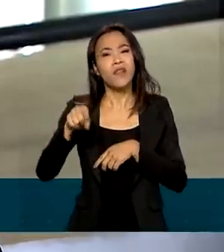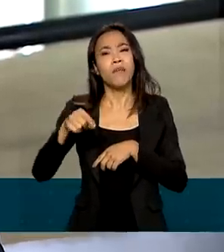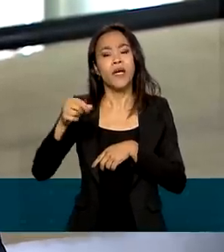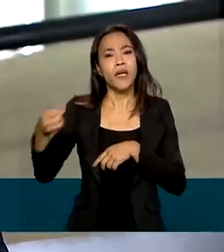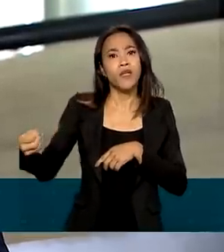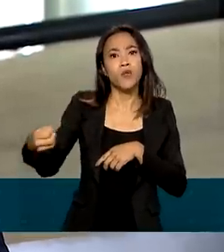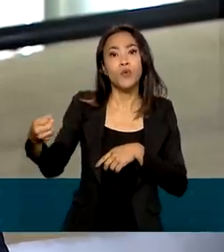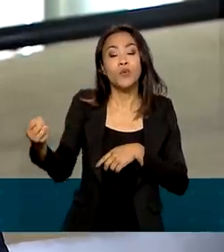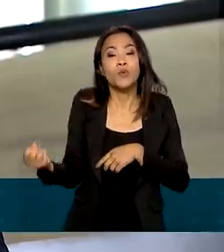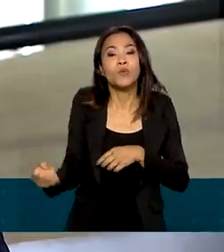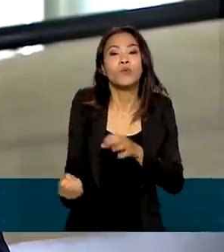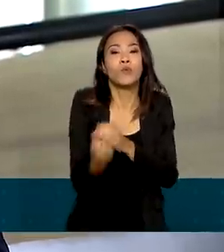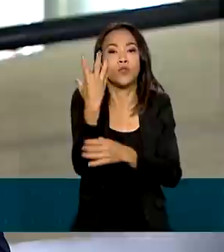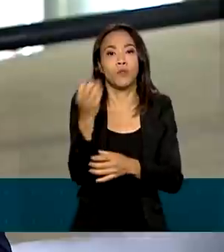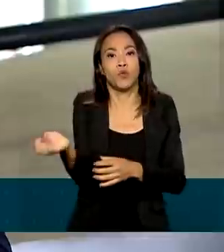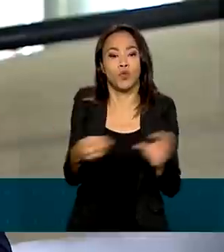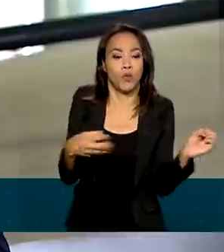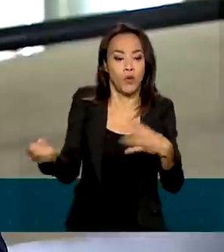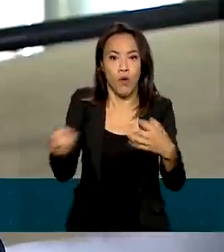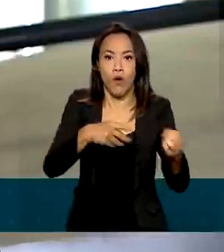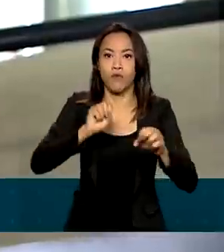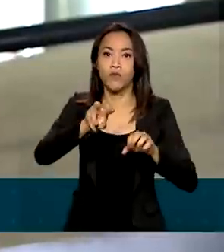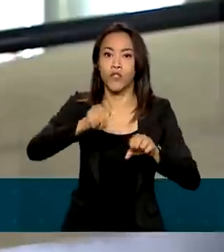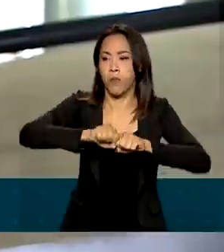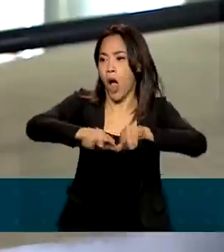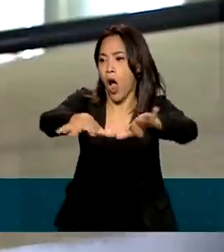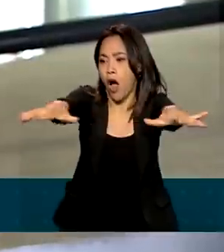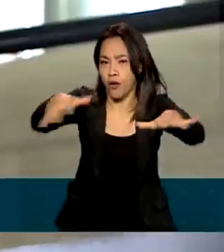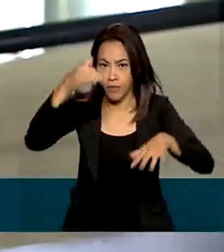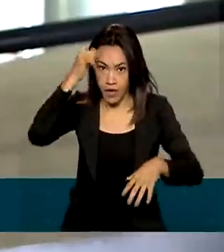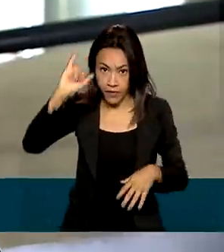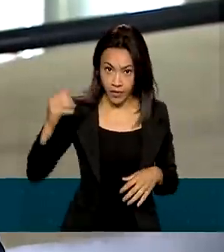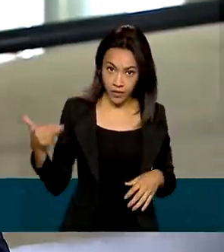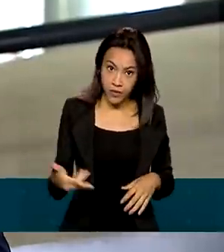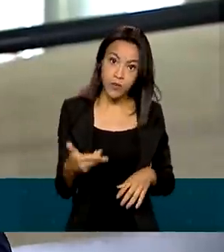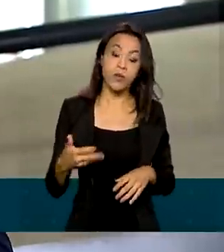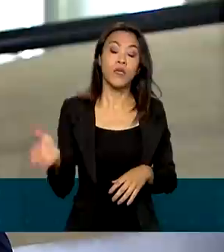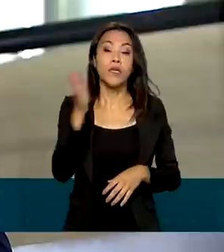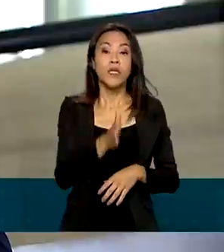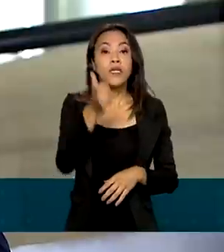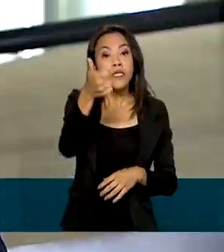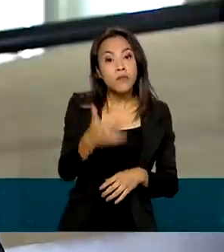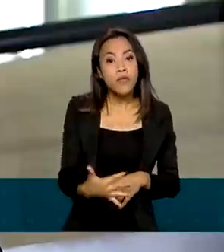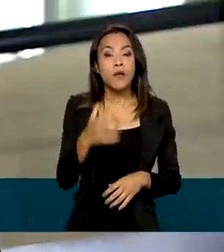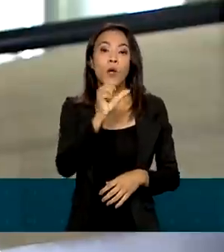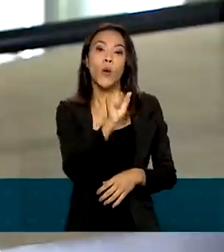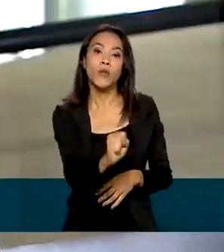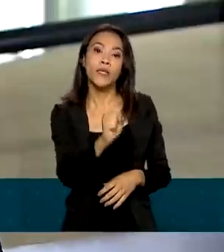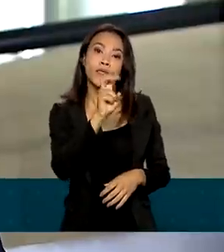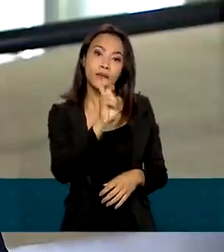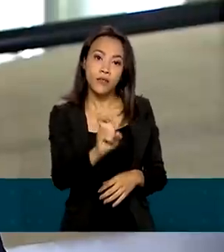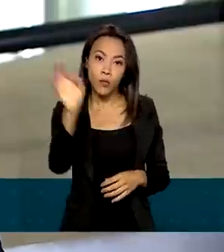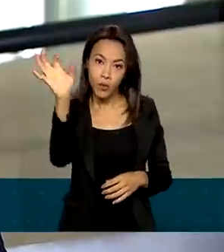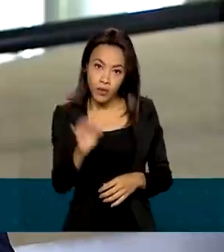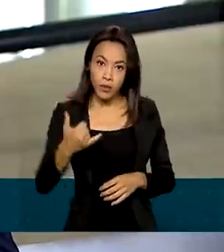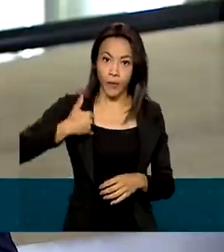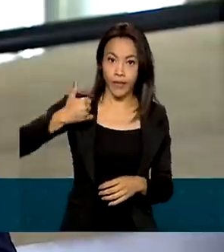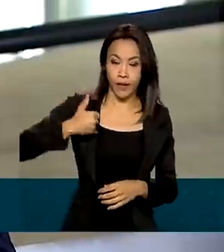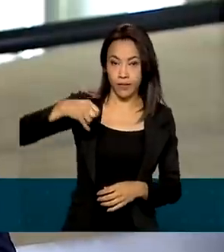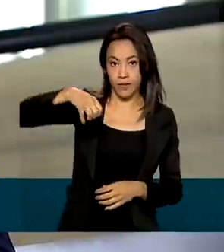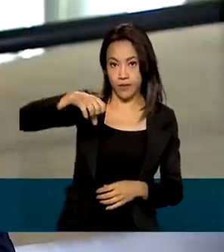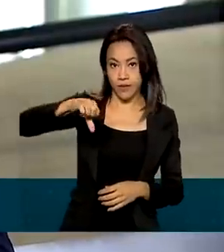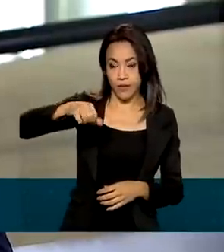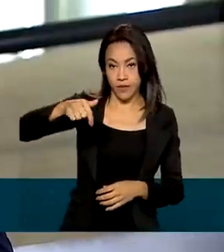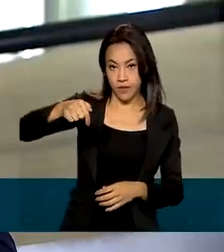levantamento da Secretaria Extraordinária de Enfrentamento à Covid-19 apontou que 85% do público entre 70 e